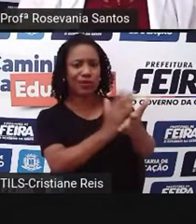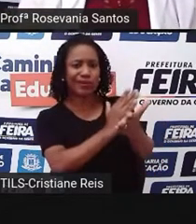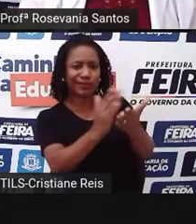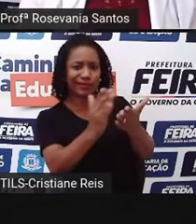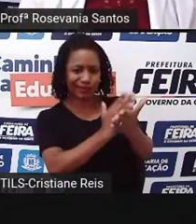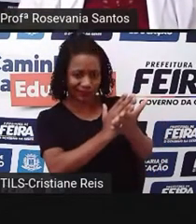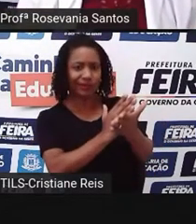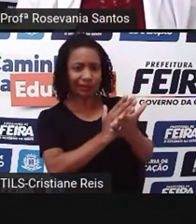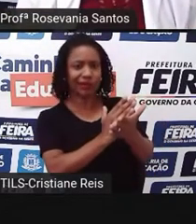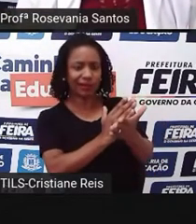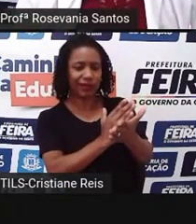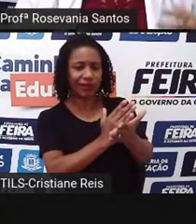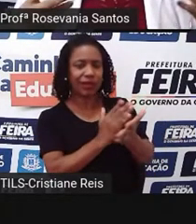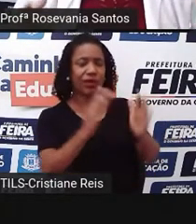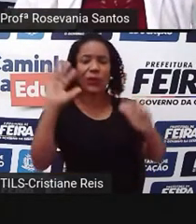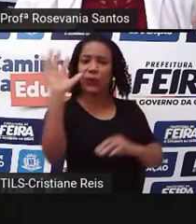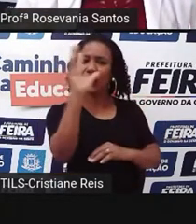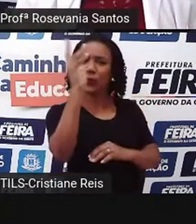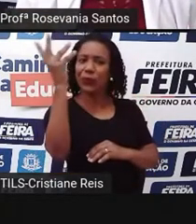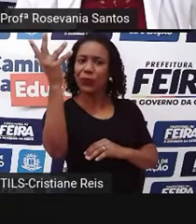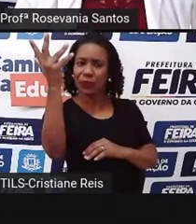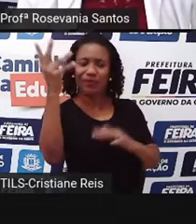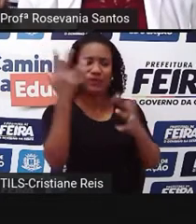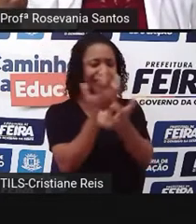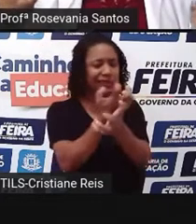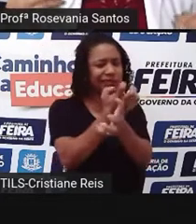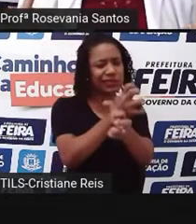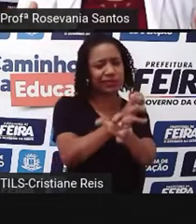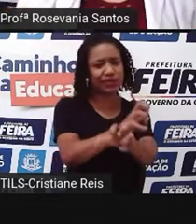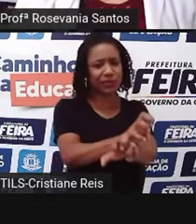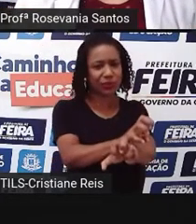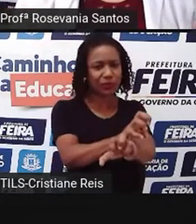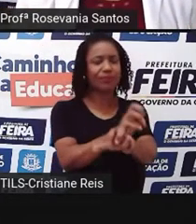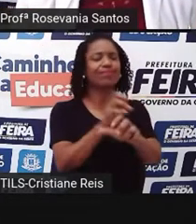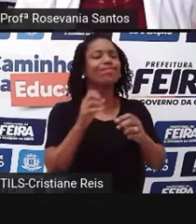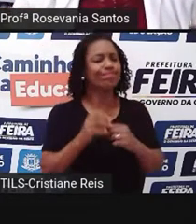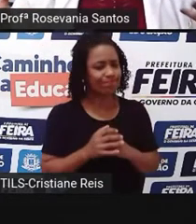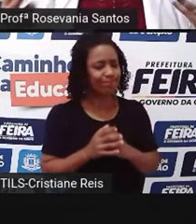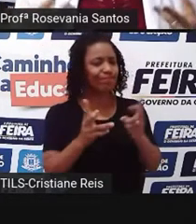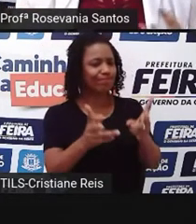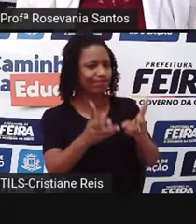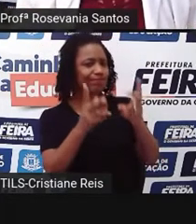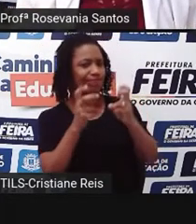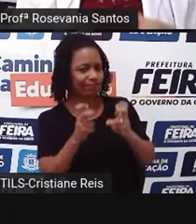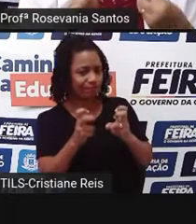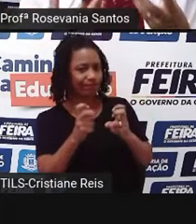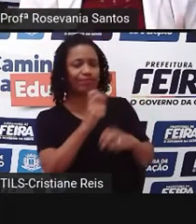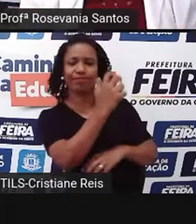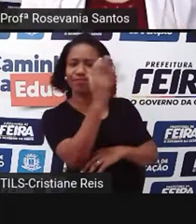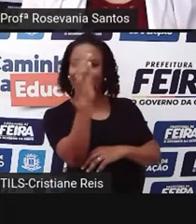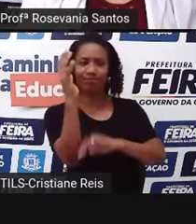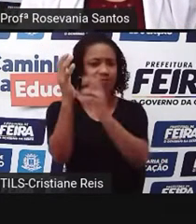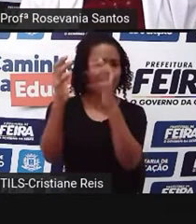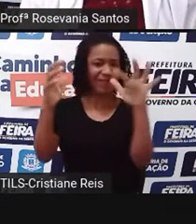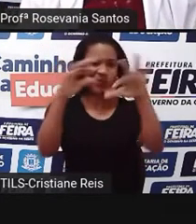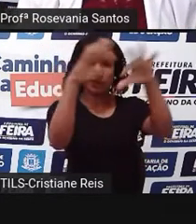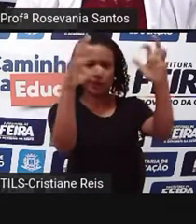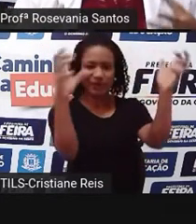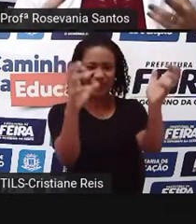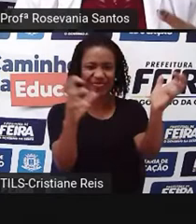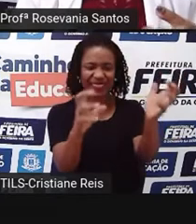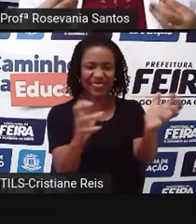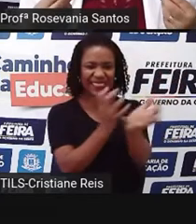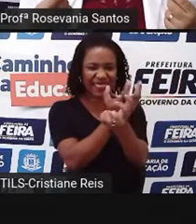tem uma pouca quantidade de água, né? Que ele é mais seco, você também percebe logo que a vegetação, ela denuncia isso.